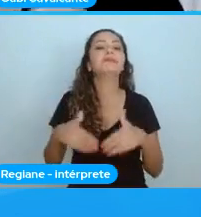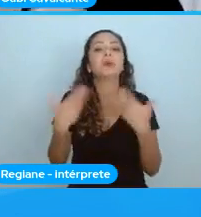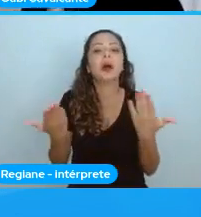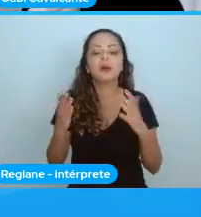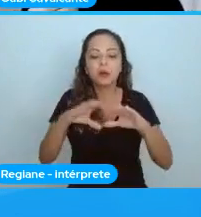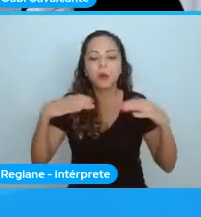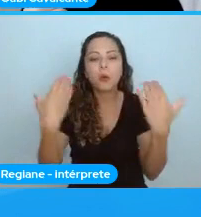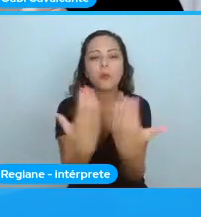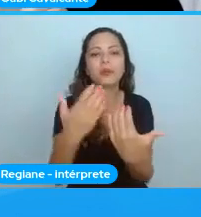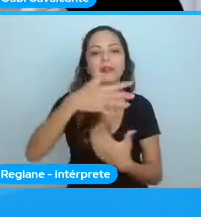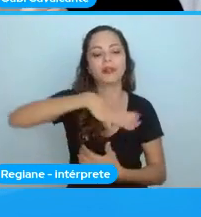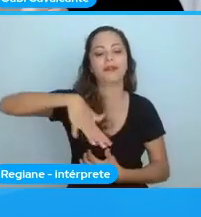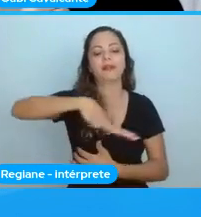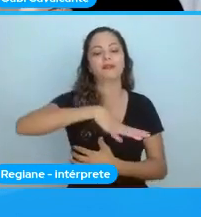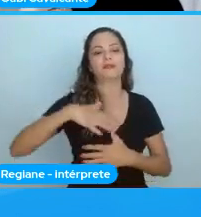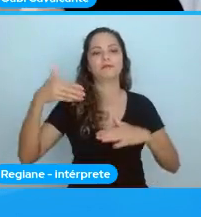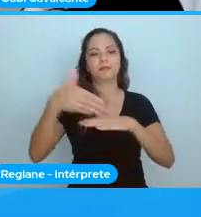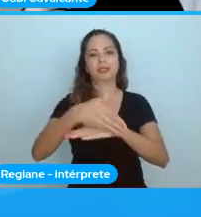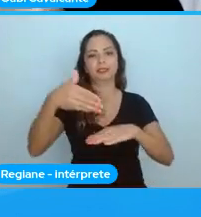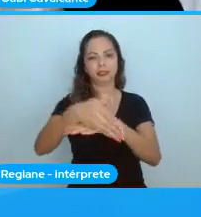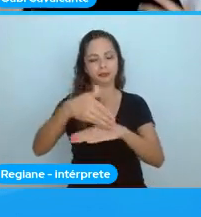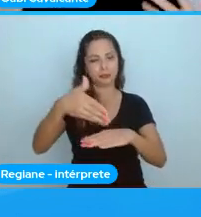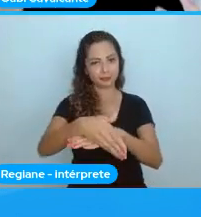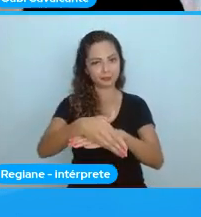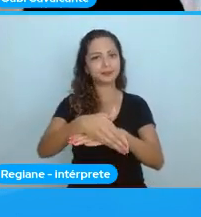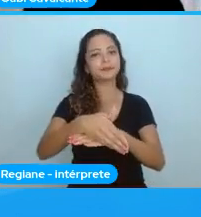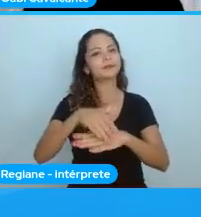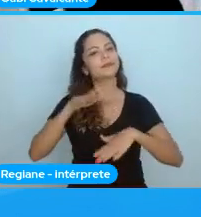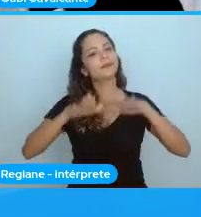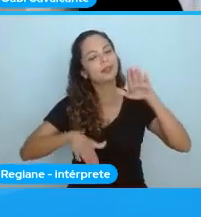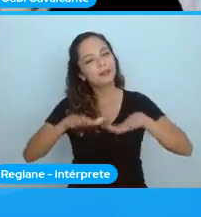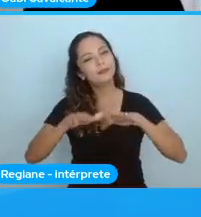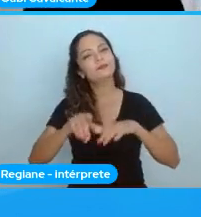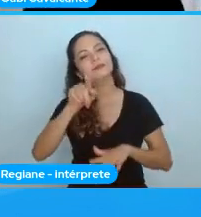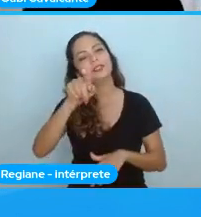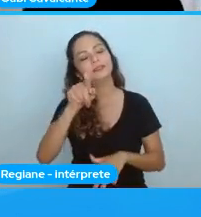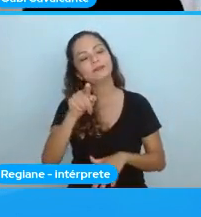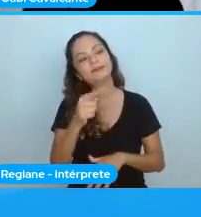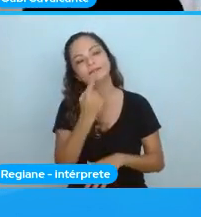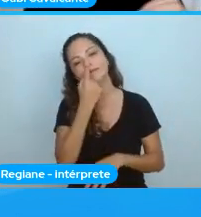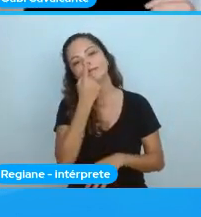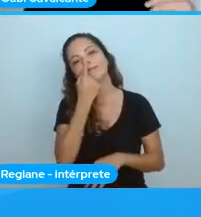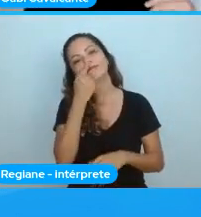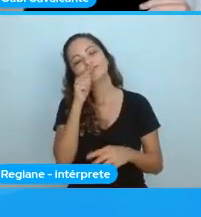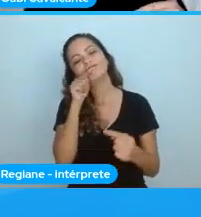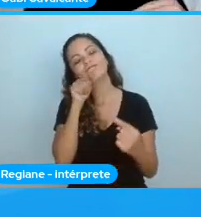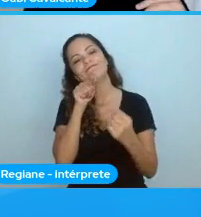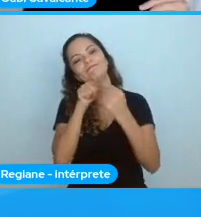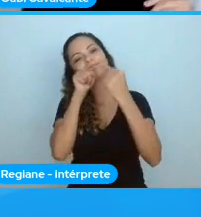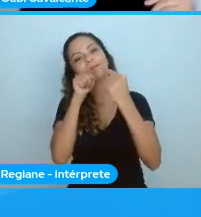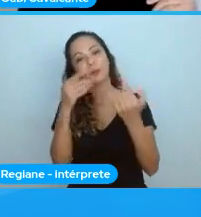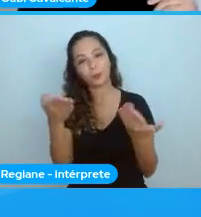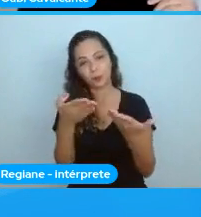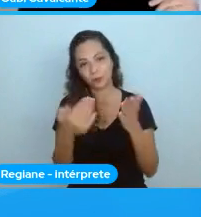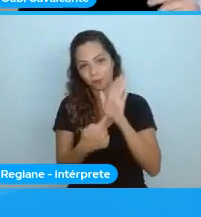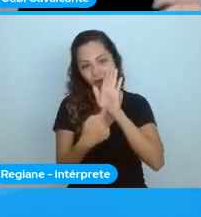Talvez você consiga se identificar um pouco com esses pontos com que eu vou conversar. Certo?